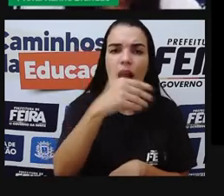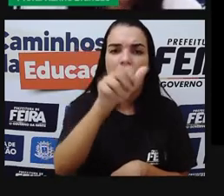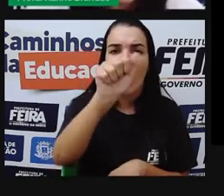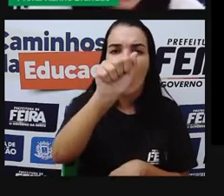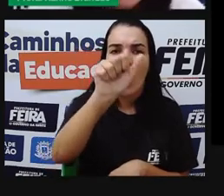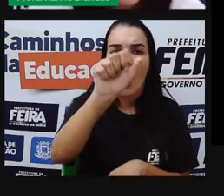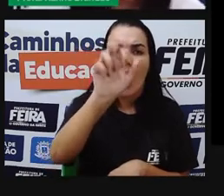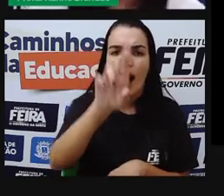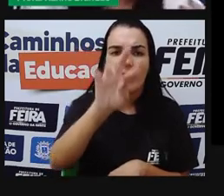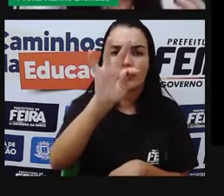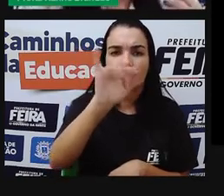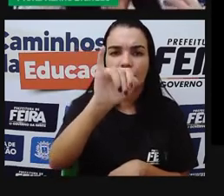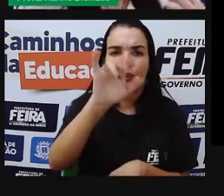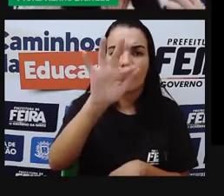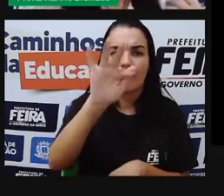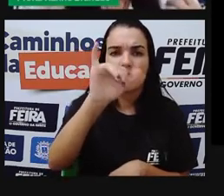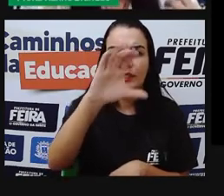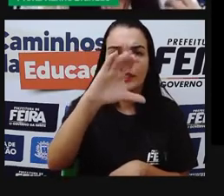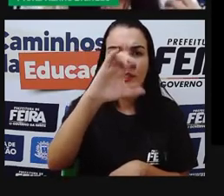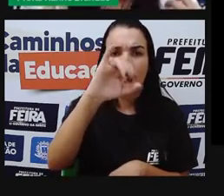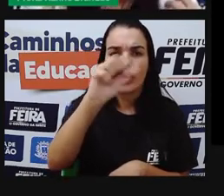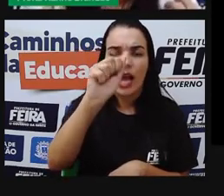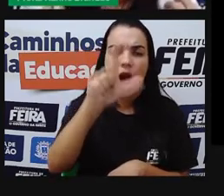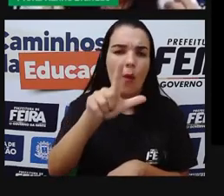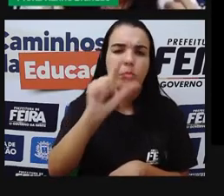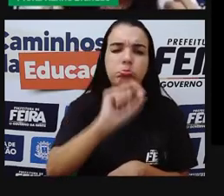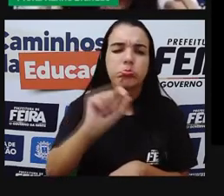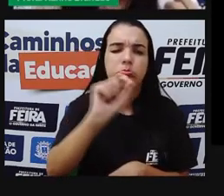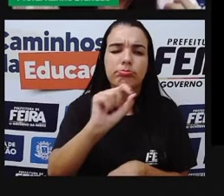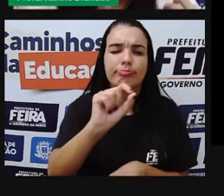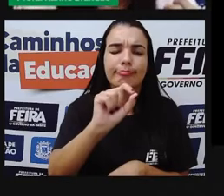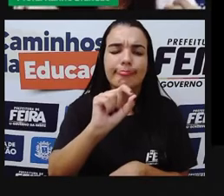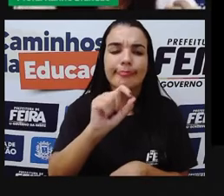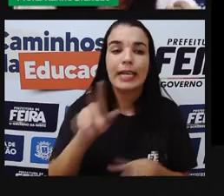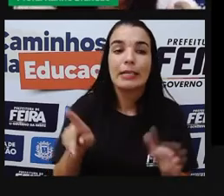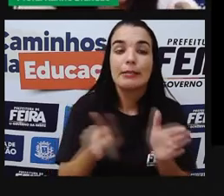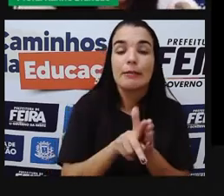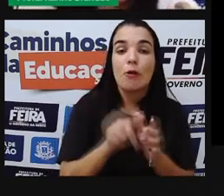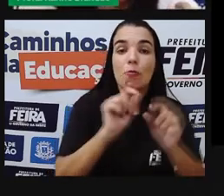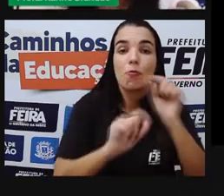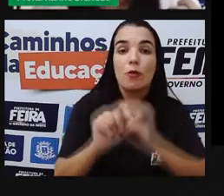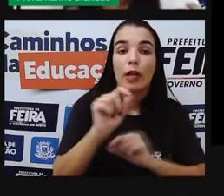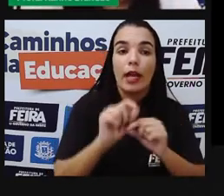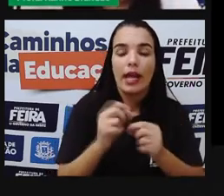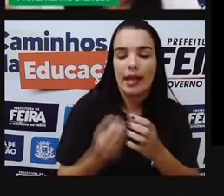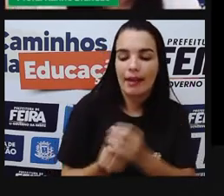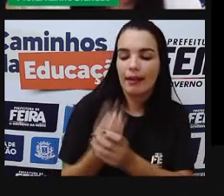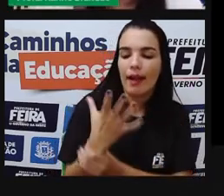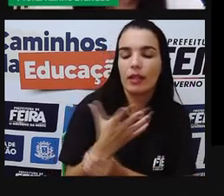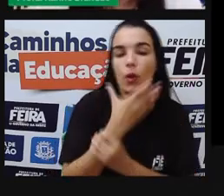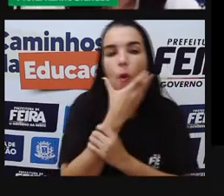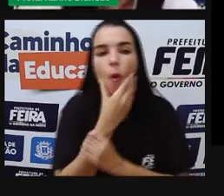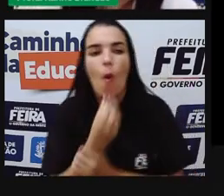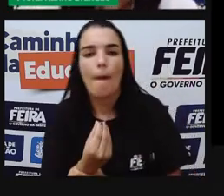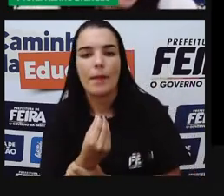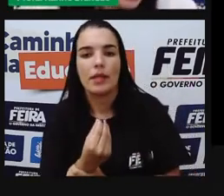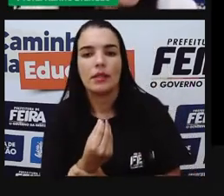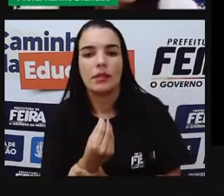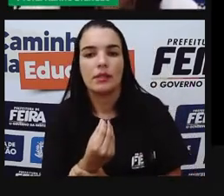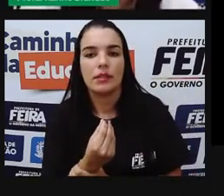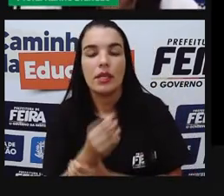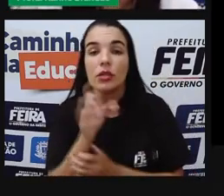artificial? É um satélite que foi construído por nós. Por que ele se chama satélite? Porque ele vai girar ao redor, no